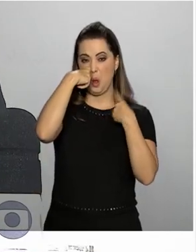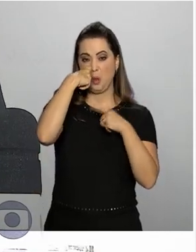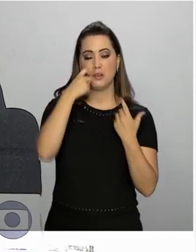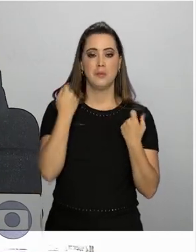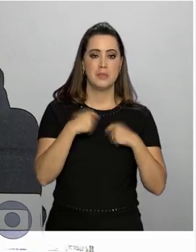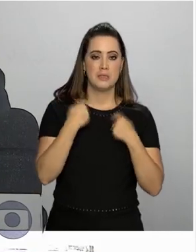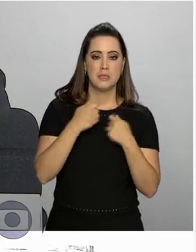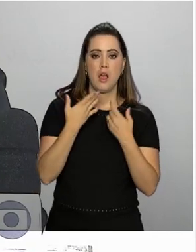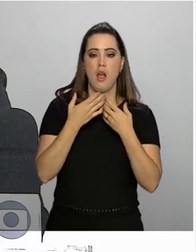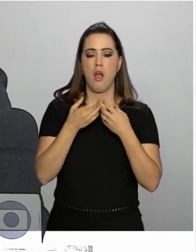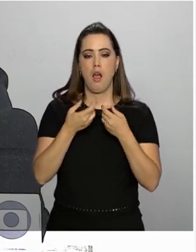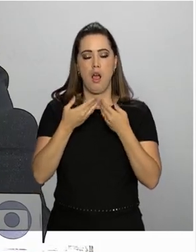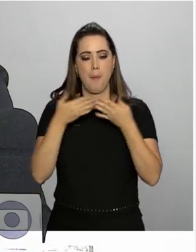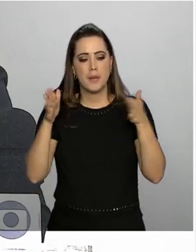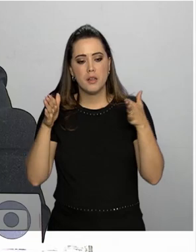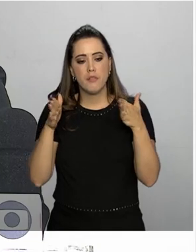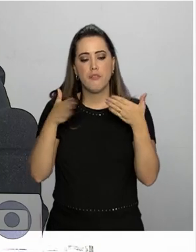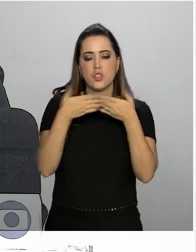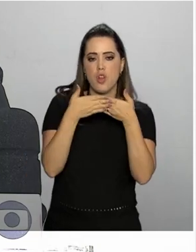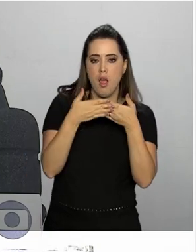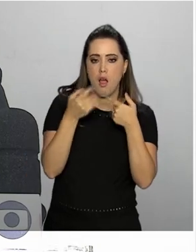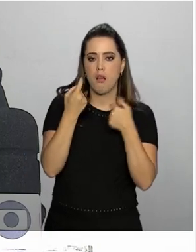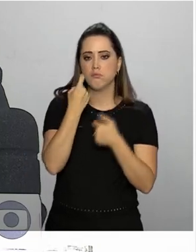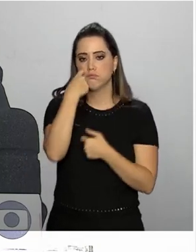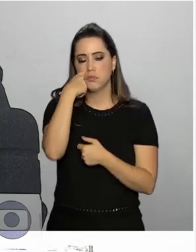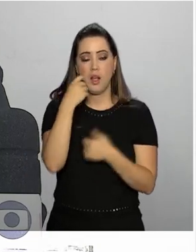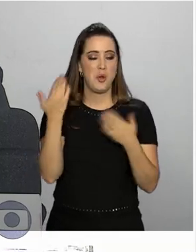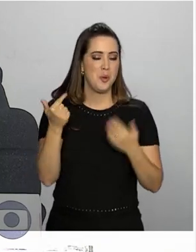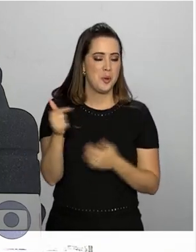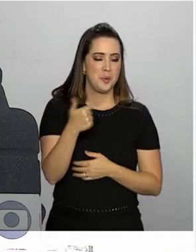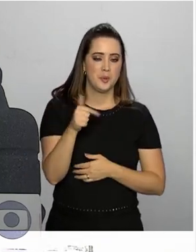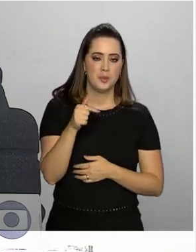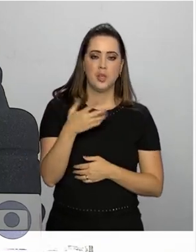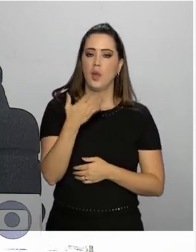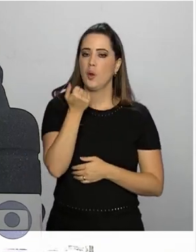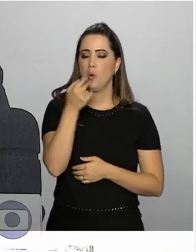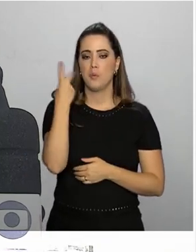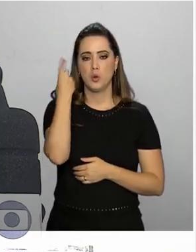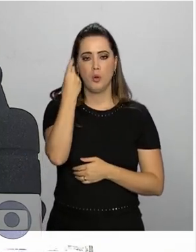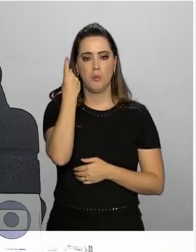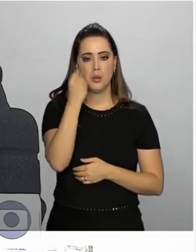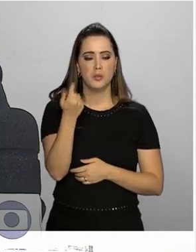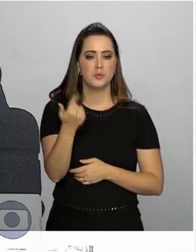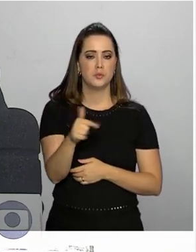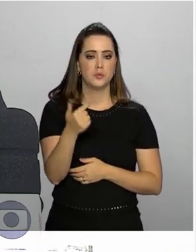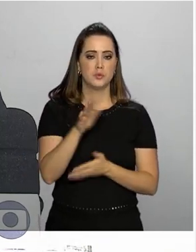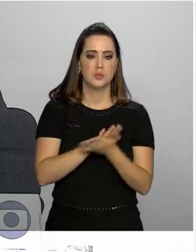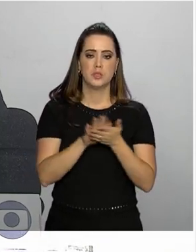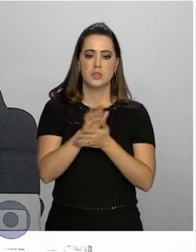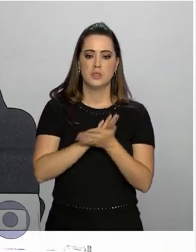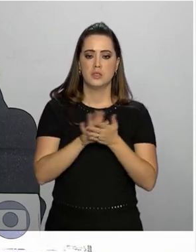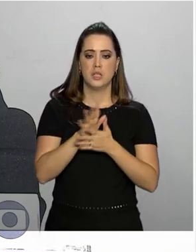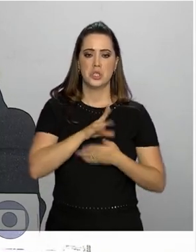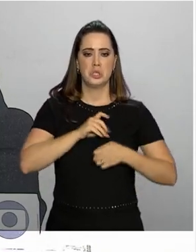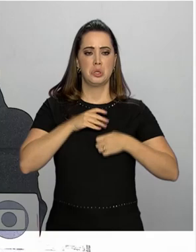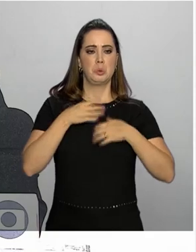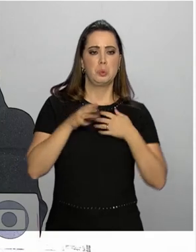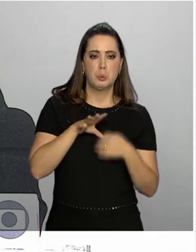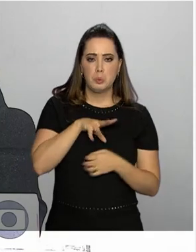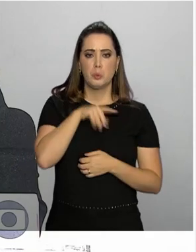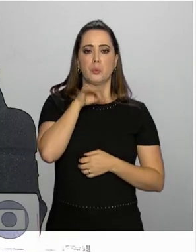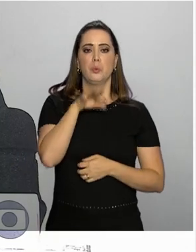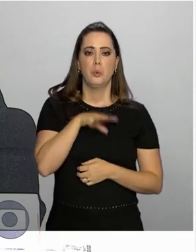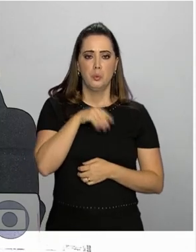necessidade de abrir e fechar. Então ele agora está sem sonda, está comendo naturalmente, não está havendo mais aquela ânsia de